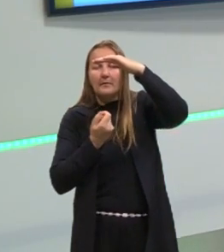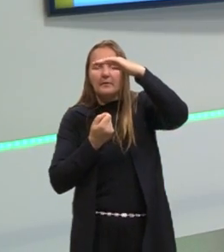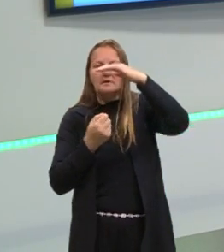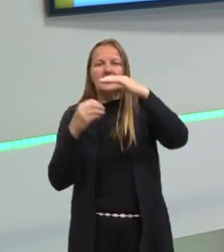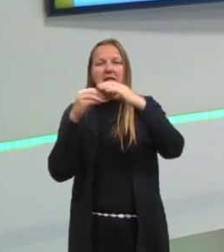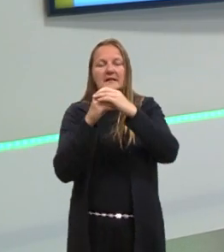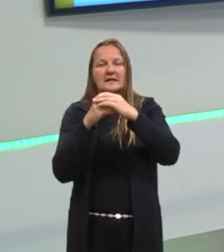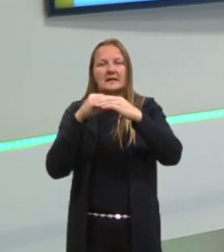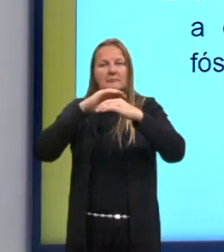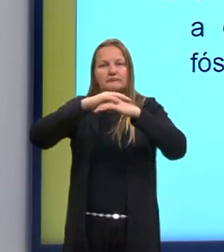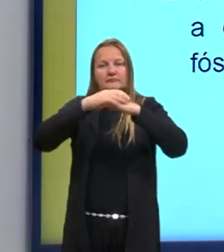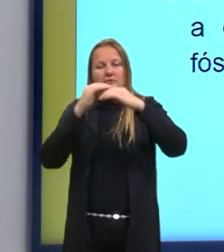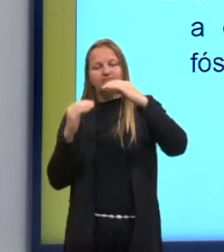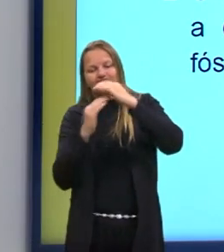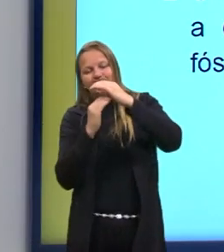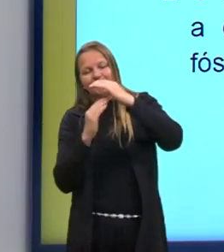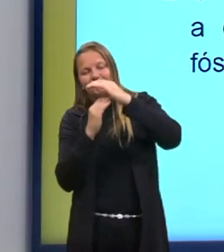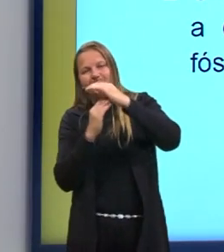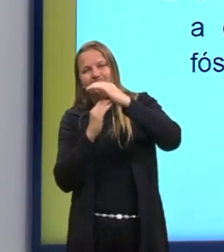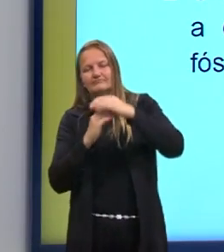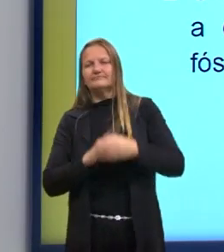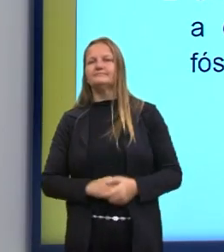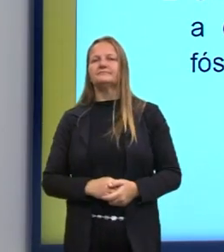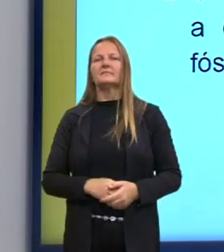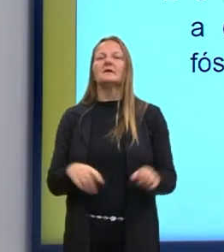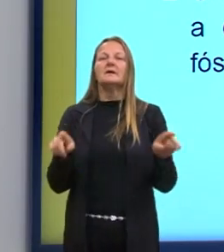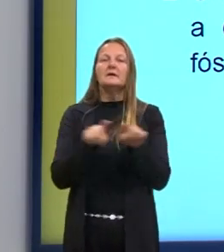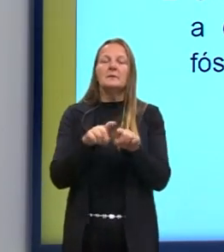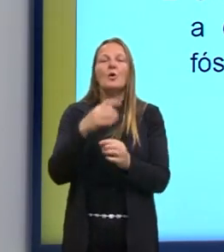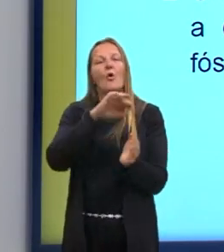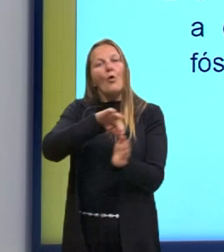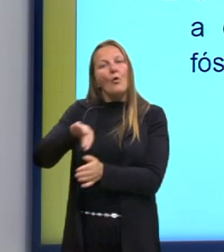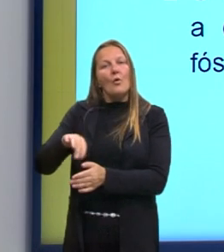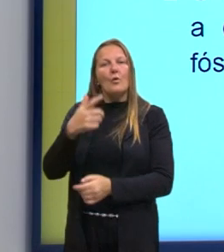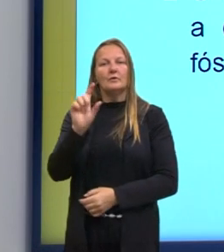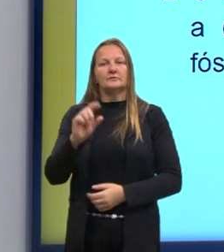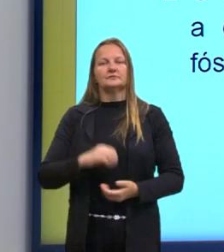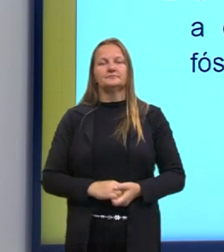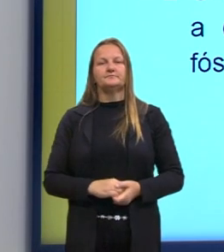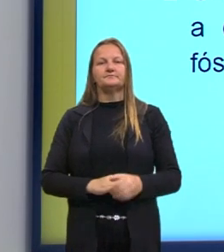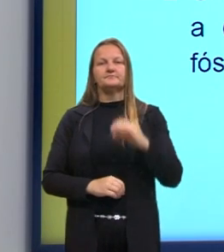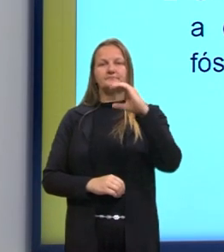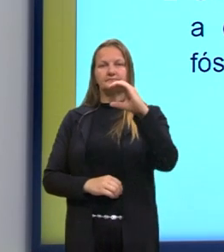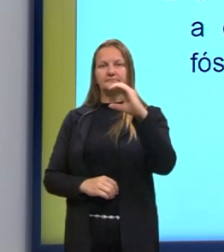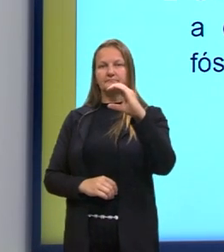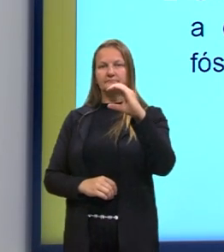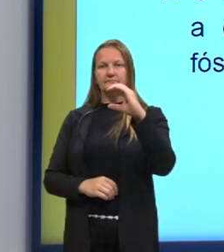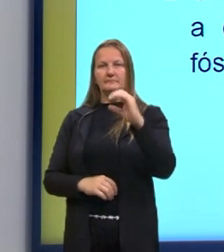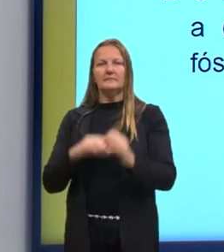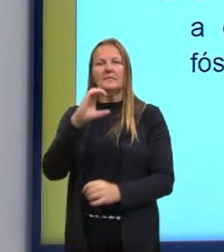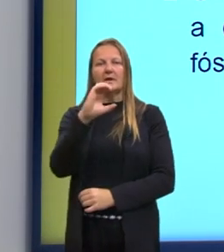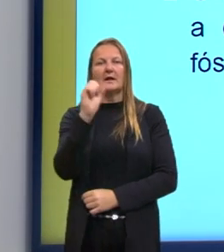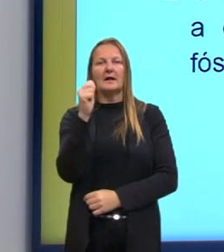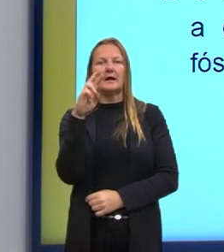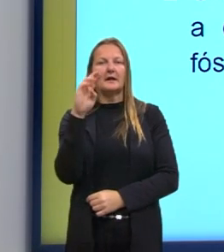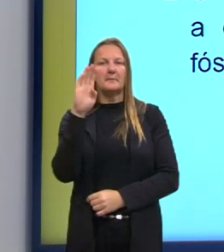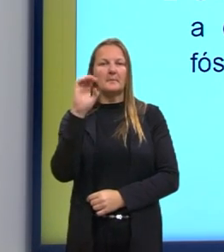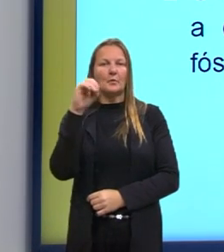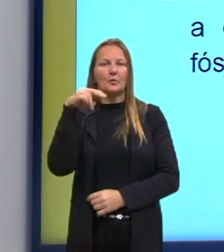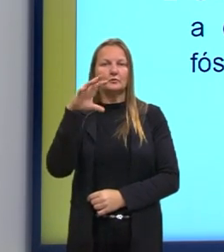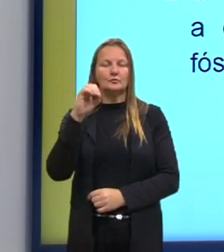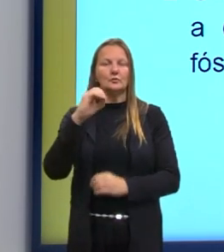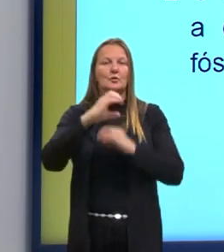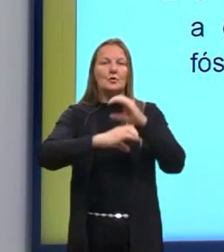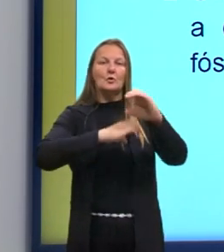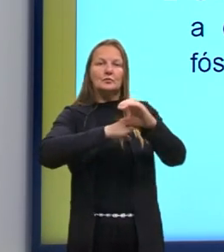Vamos ver o carbono agora? Ciclo do carbono. Então, o carbono, ele é o